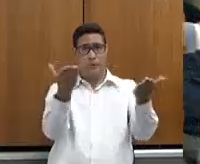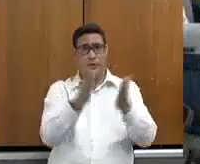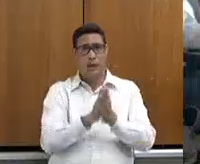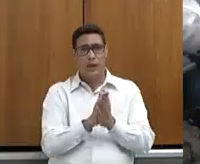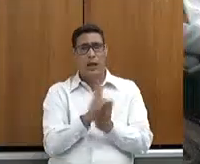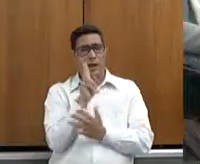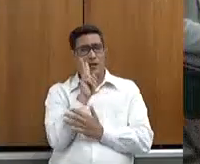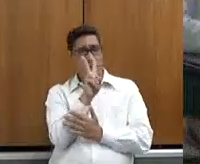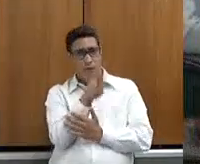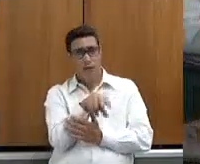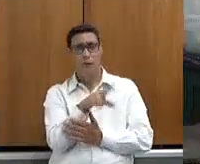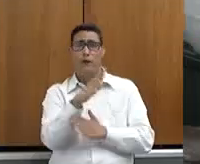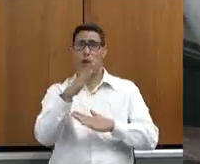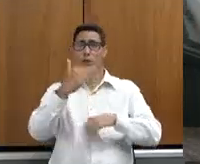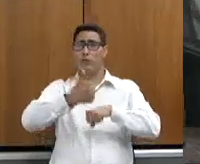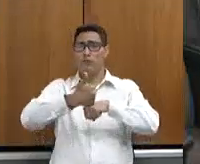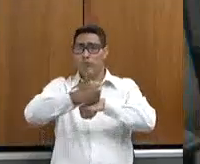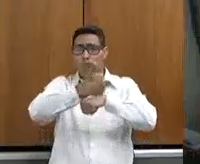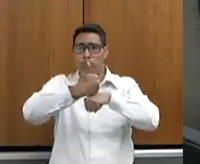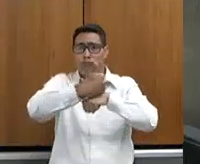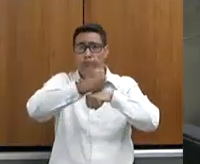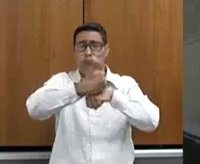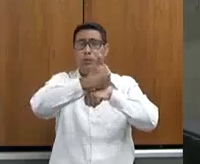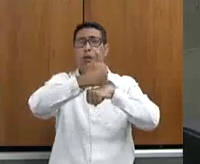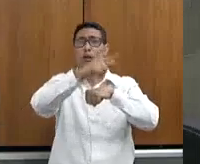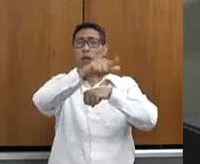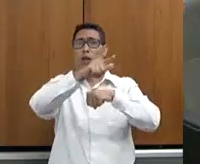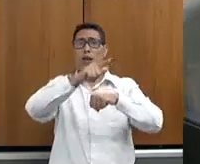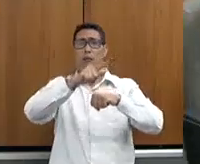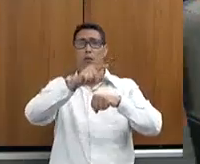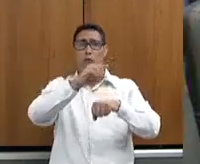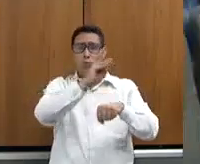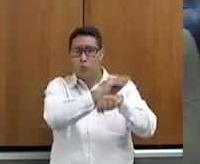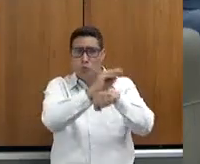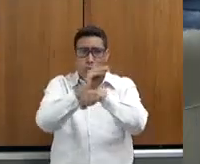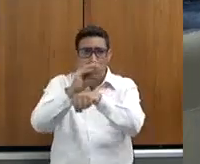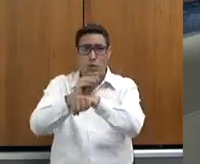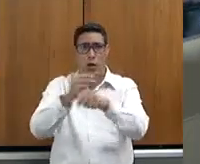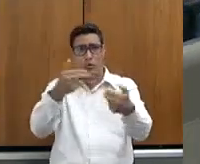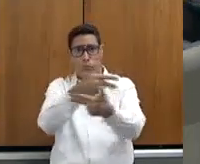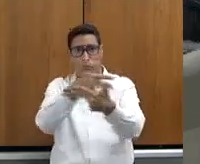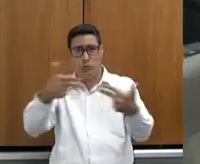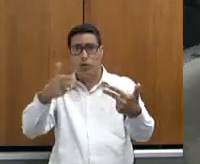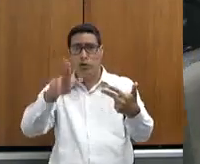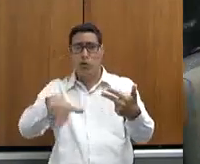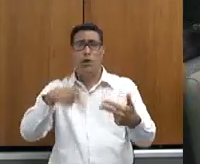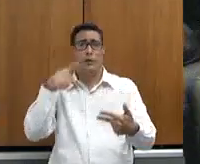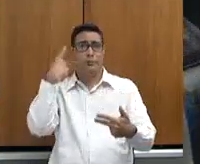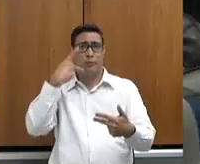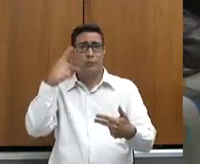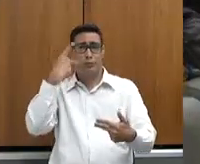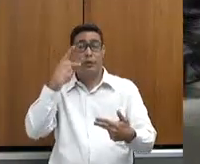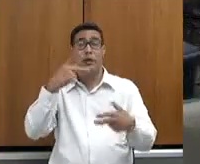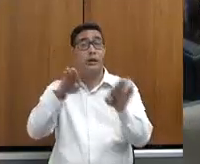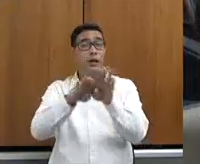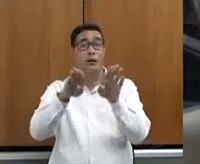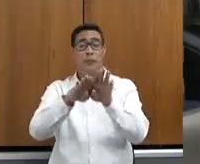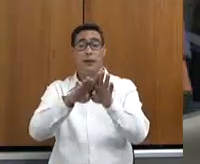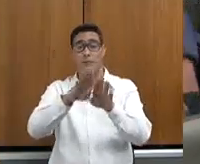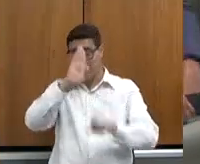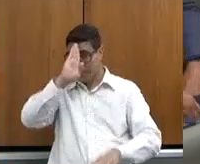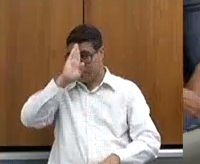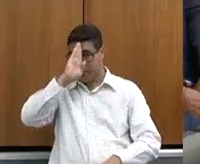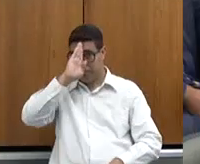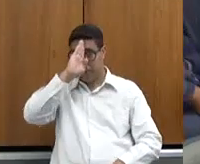profissionalismo, o cuidado com a coisa pública, e principalmente o olhar voltado para aquele que mais precisa,